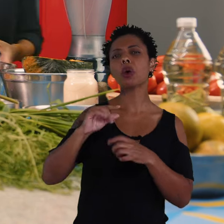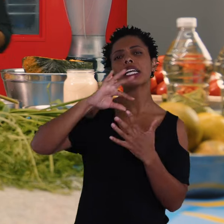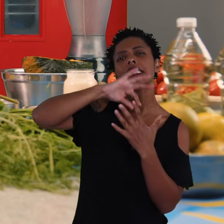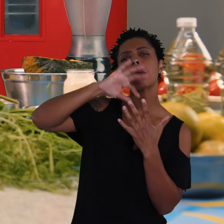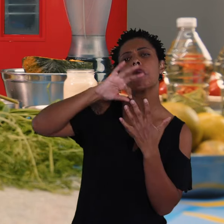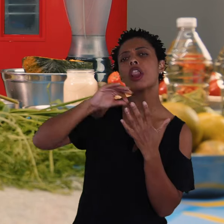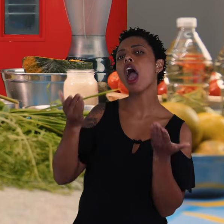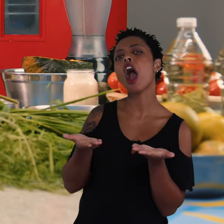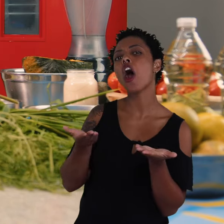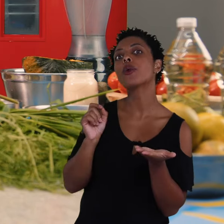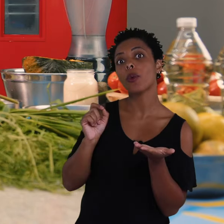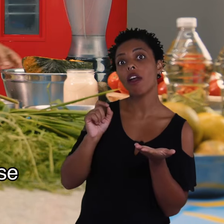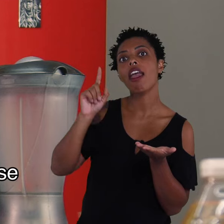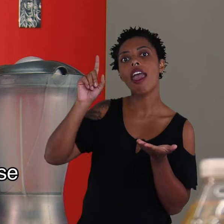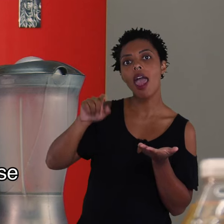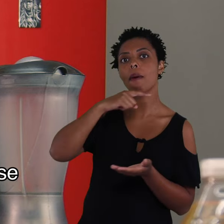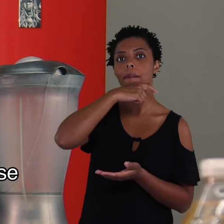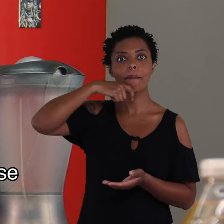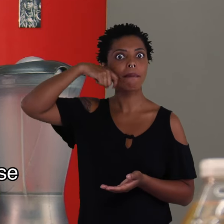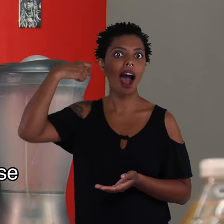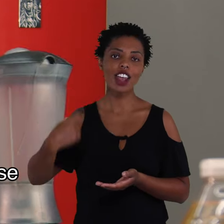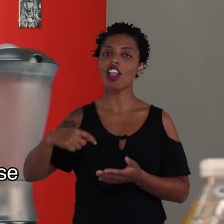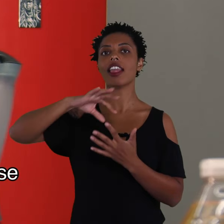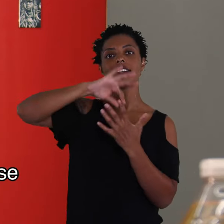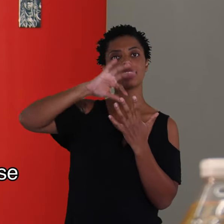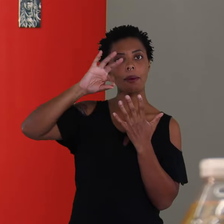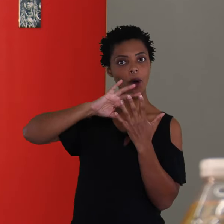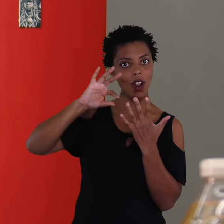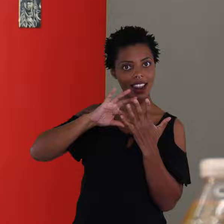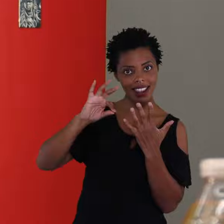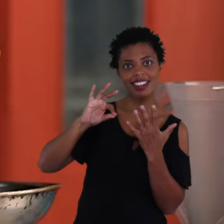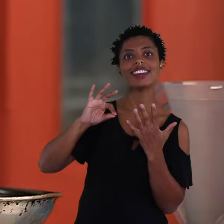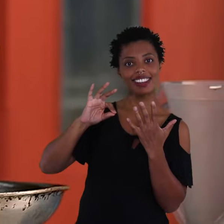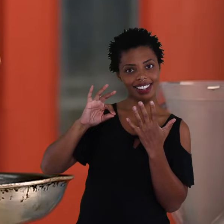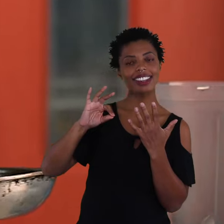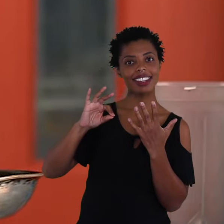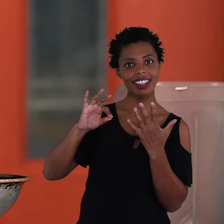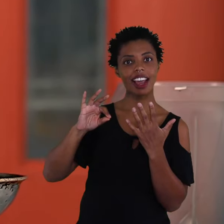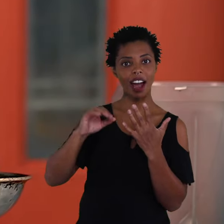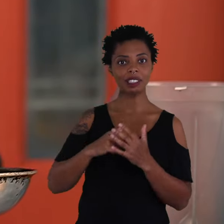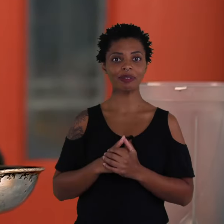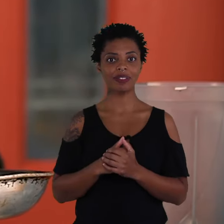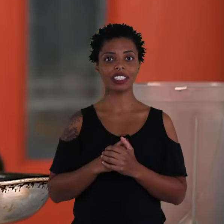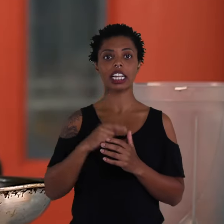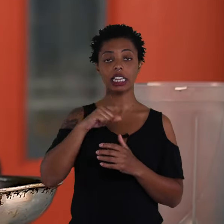cebolinha agora? A vai fazer uma maionese de cebolinha. E a gente vai colocar